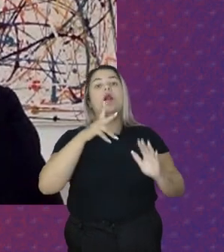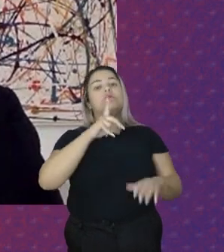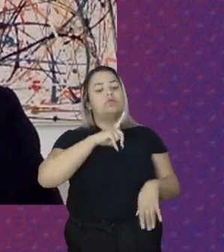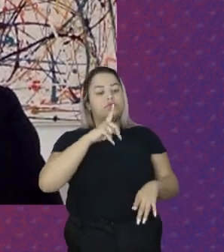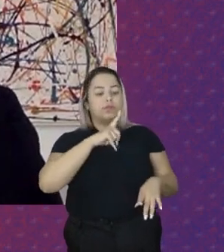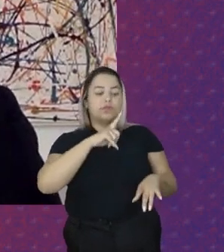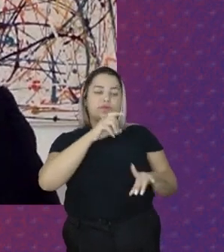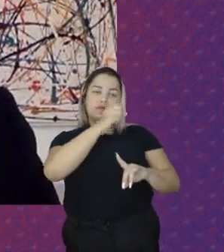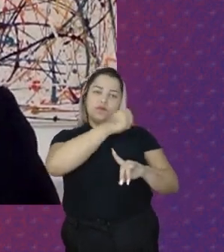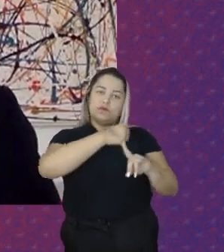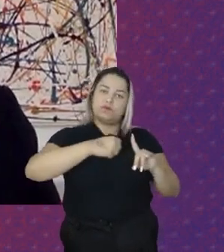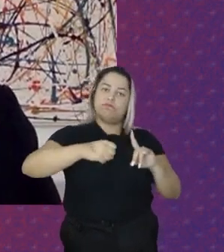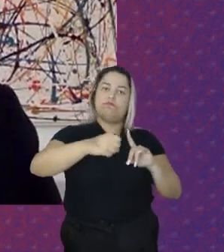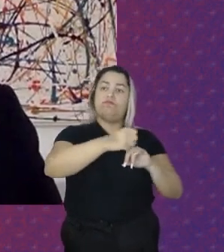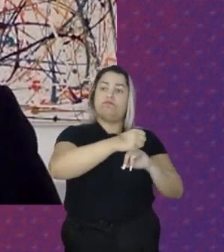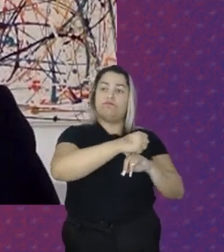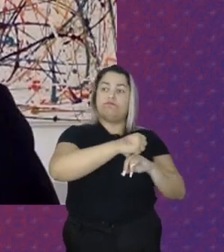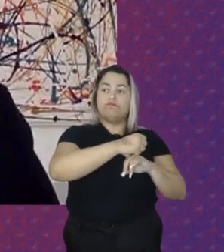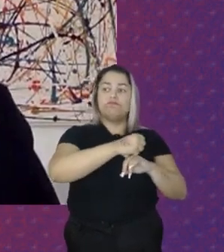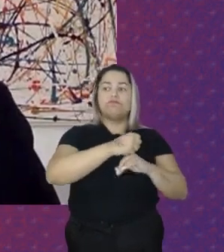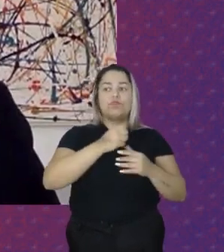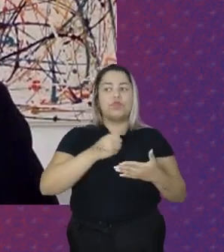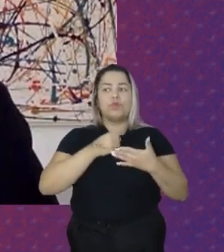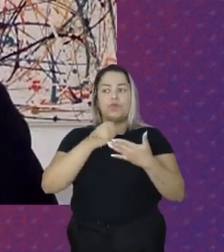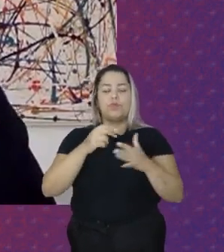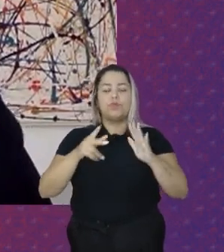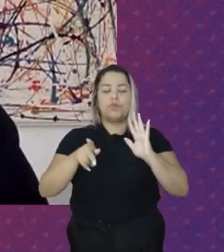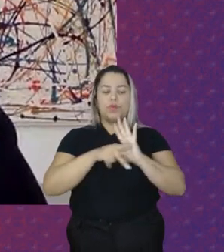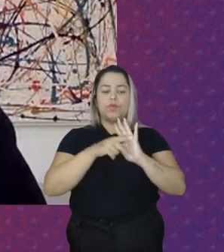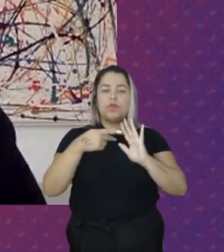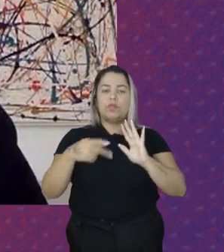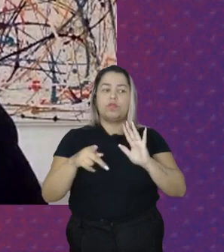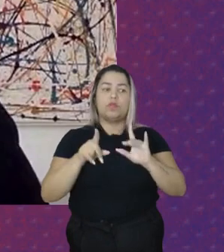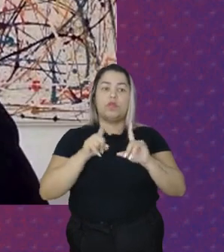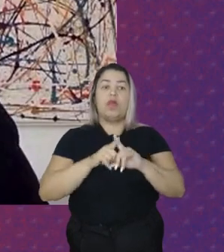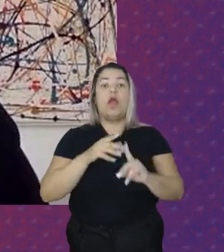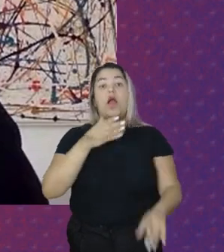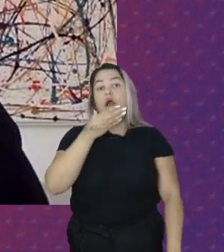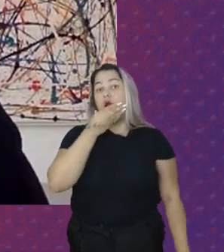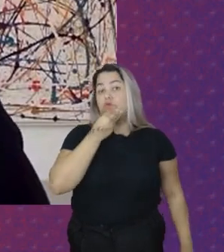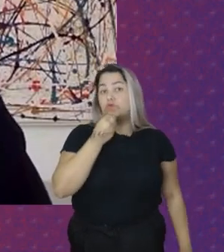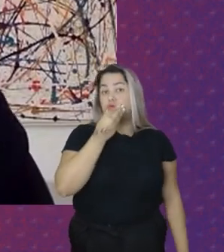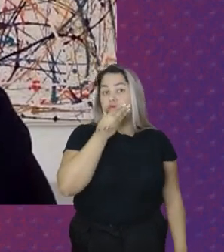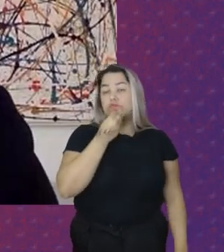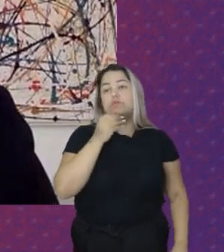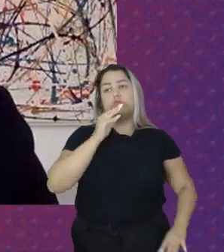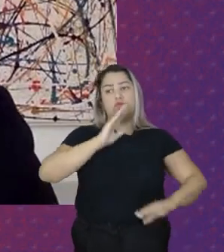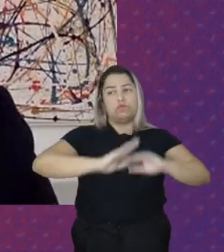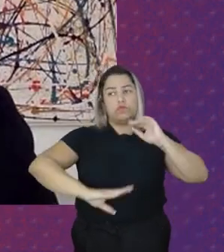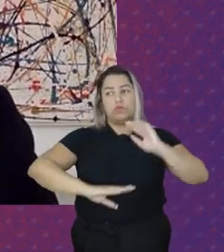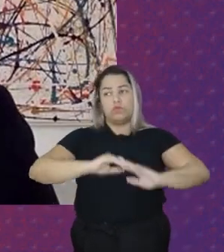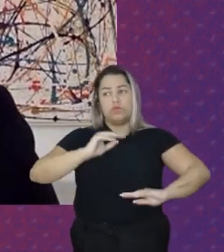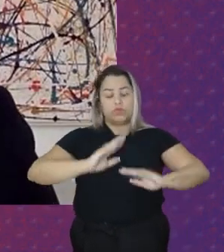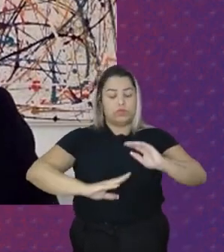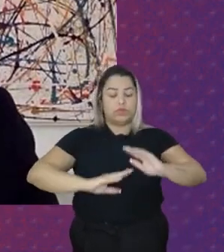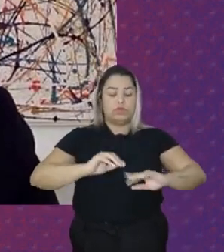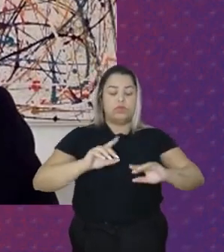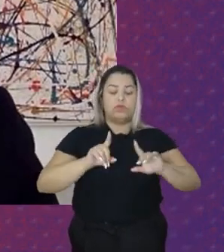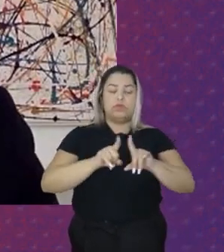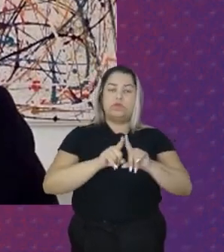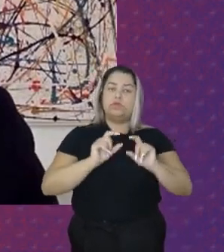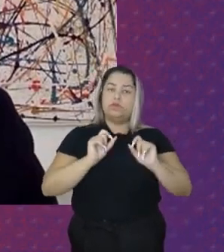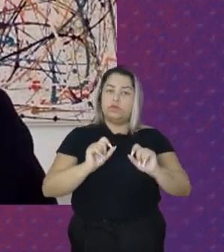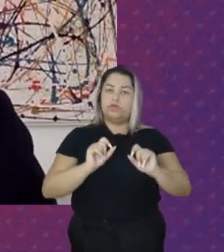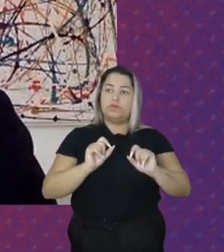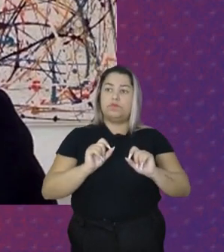sociedade A atribuição Prioritária Aos homens De funções Produtivas E de